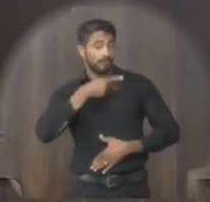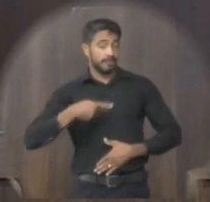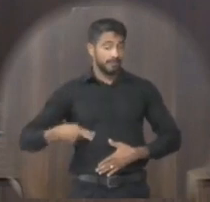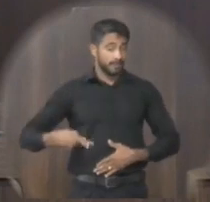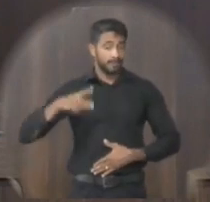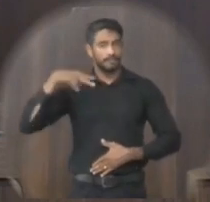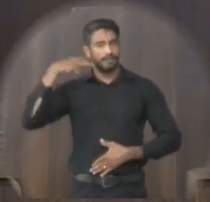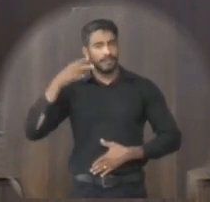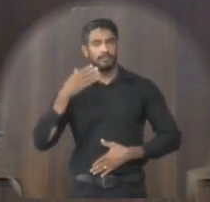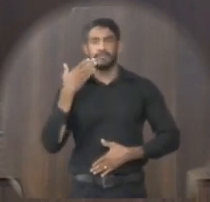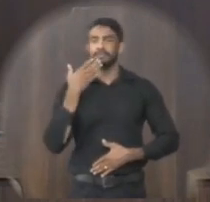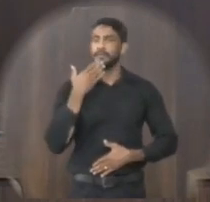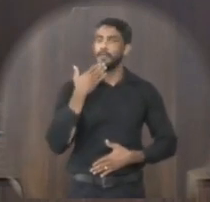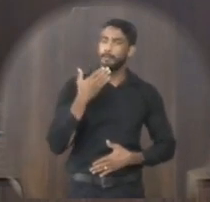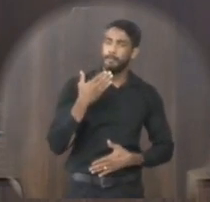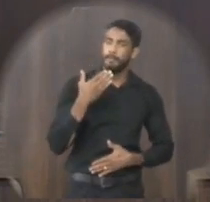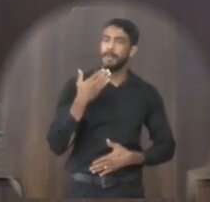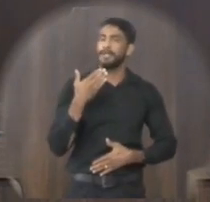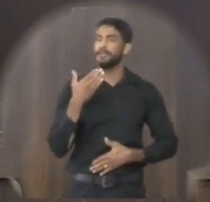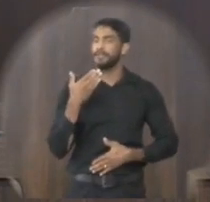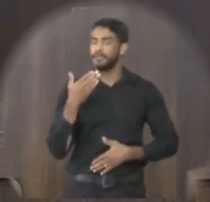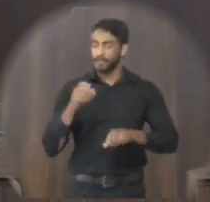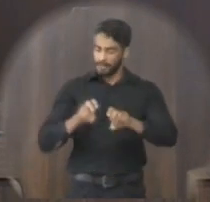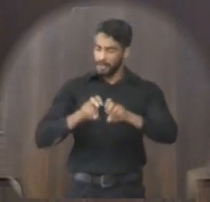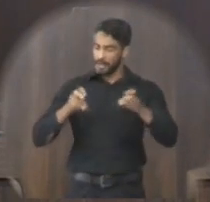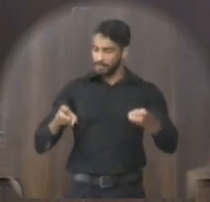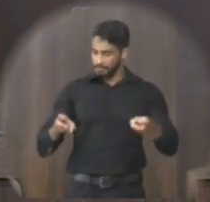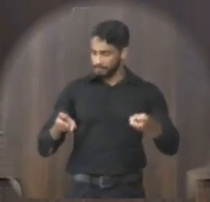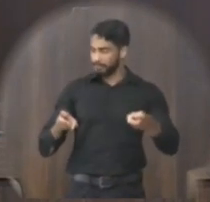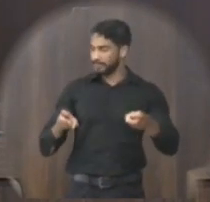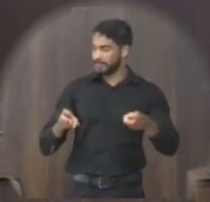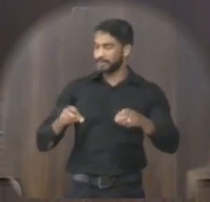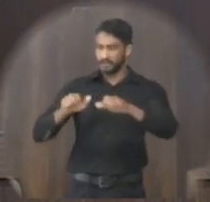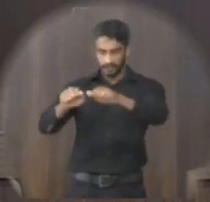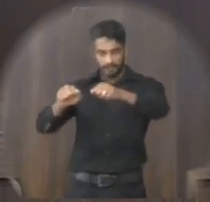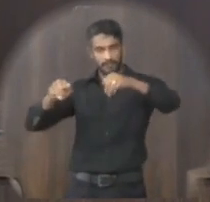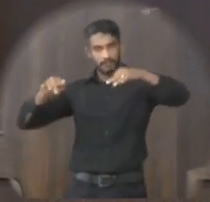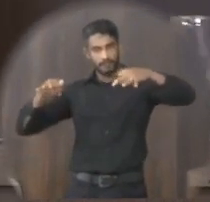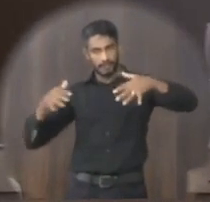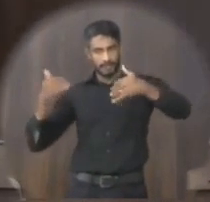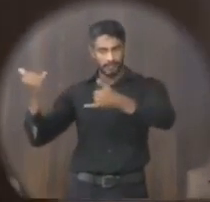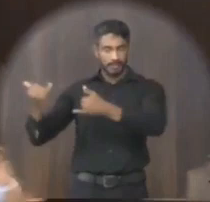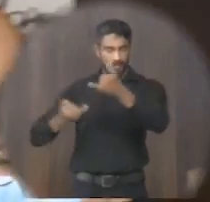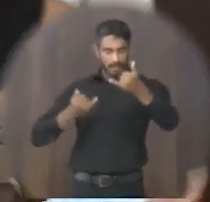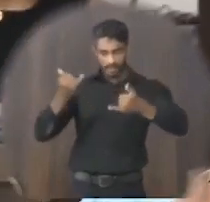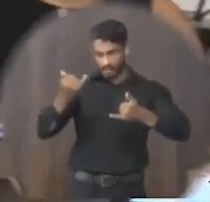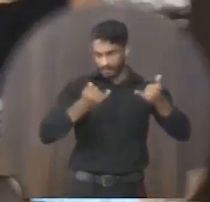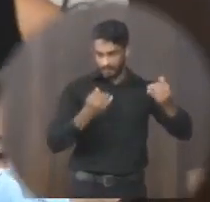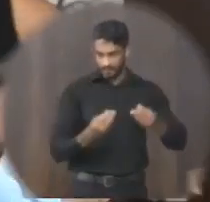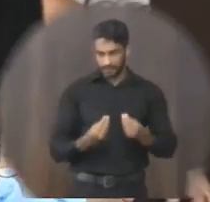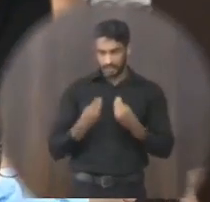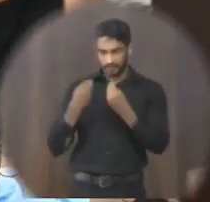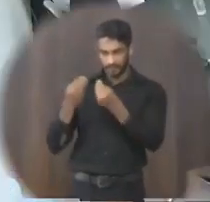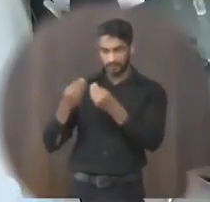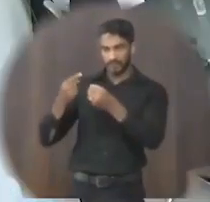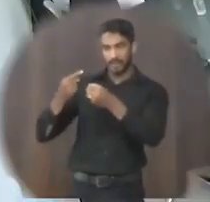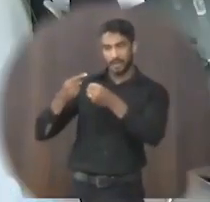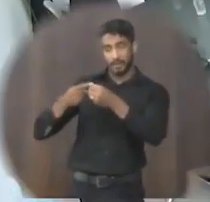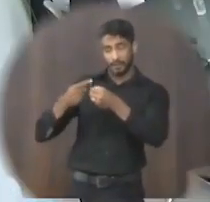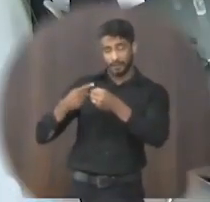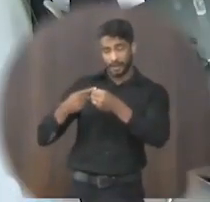requer-se à mesa diretora ouvido plenário na forma regimental o envio de expediente ao plenário do município